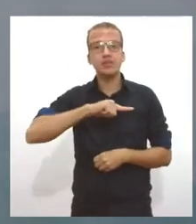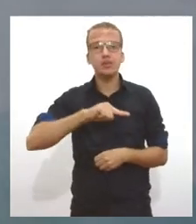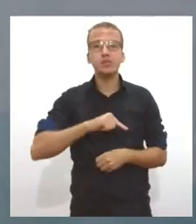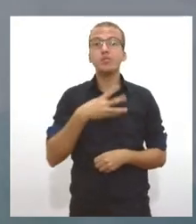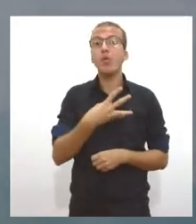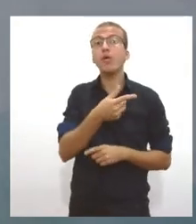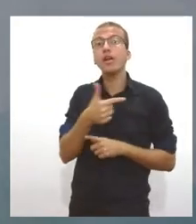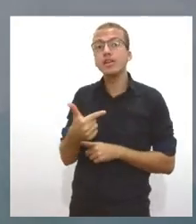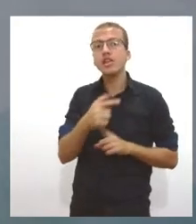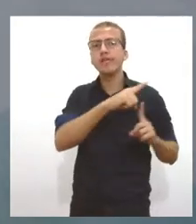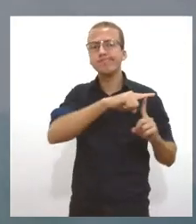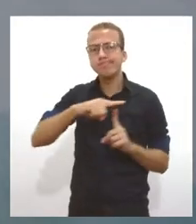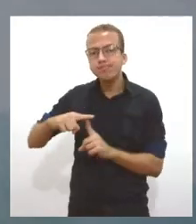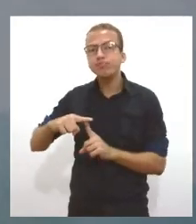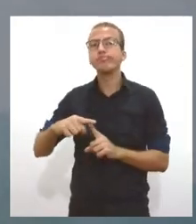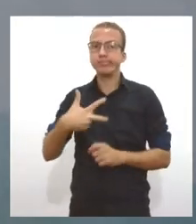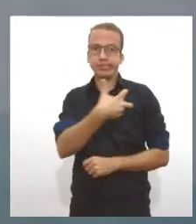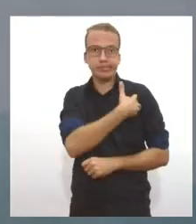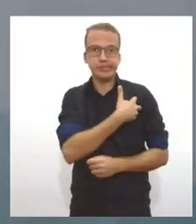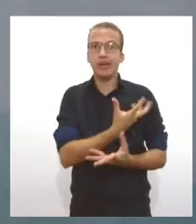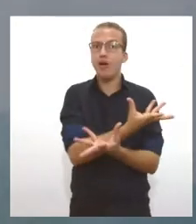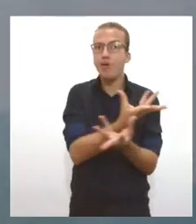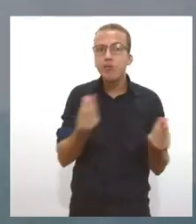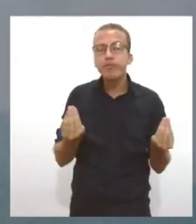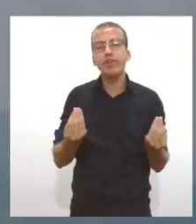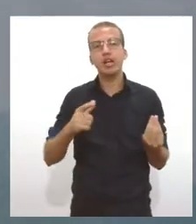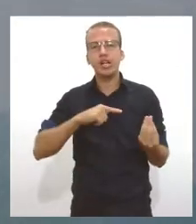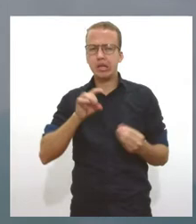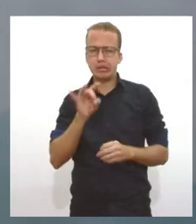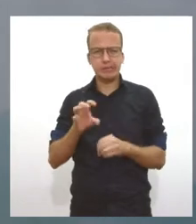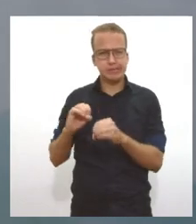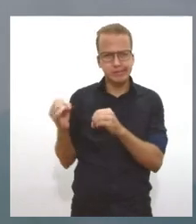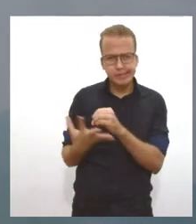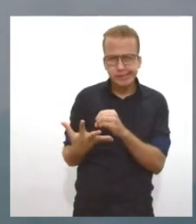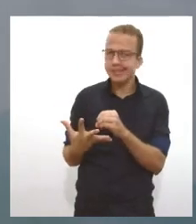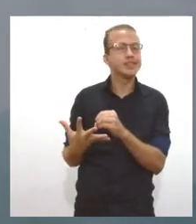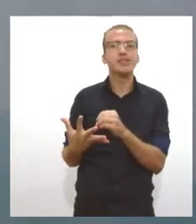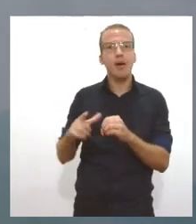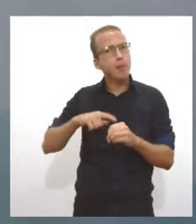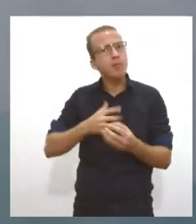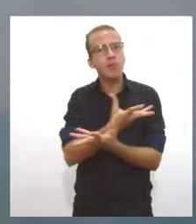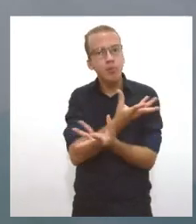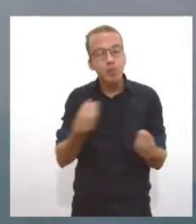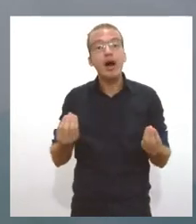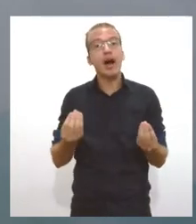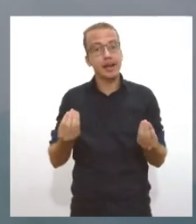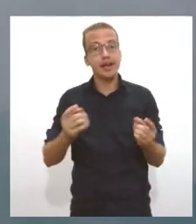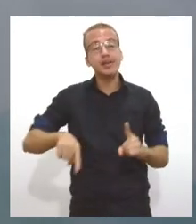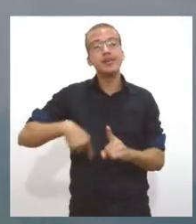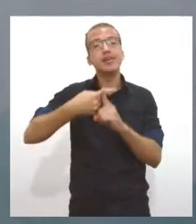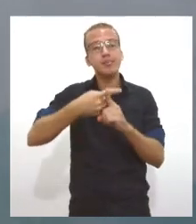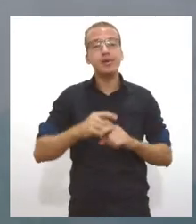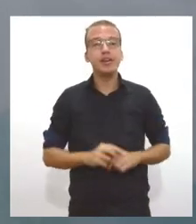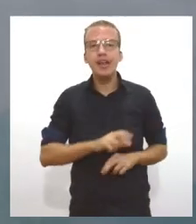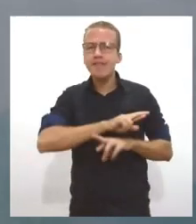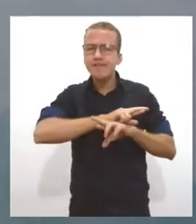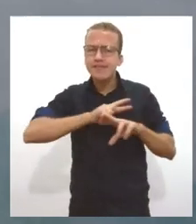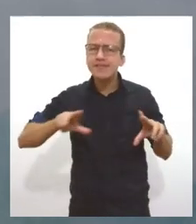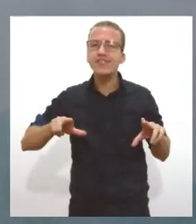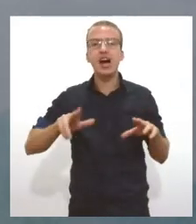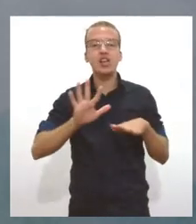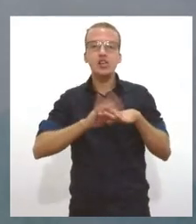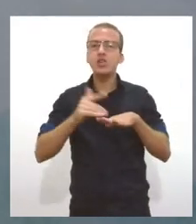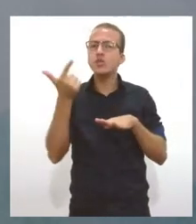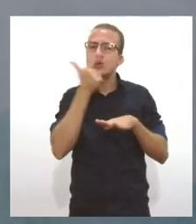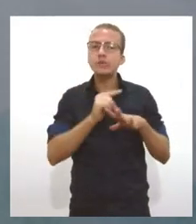tipos de vacinas. A gente não trabalha só com a vacina da Covid. Então, são tantas outras doenças que a gente já erradicou, já conseguiu